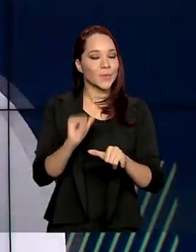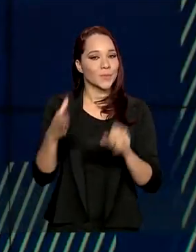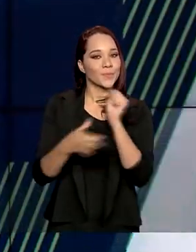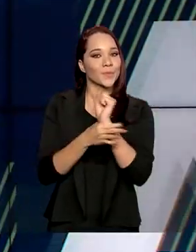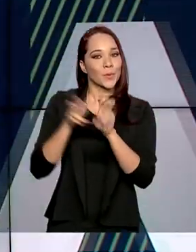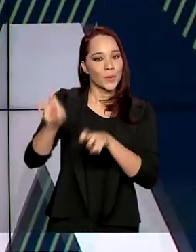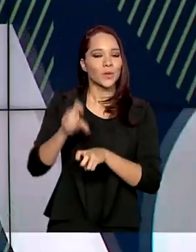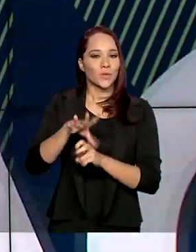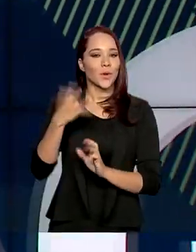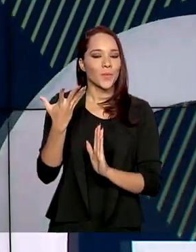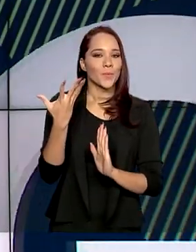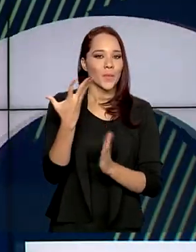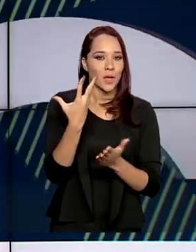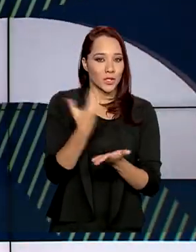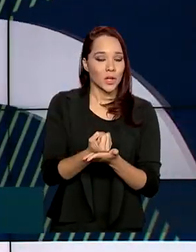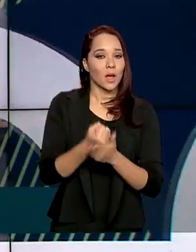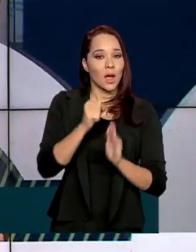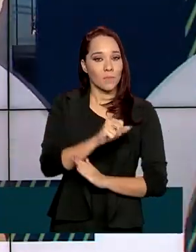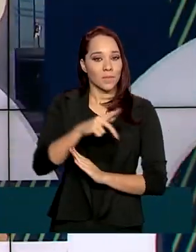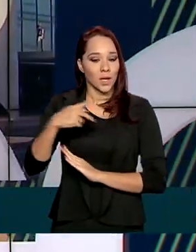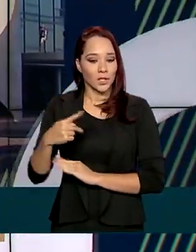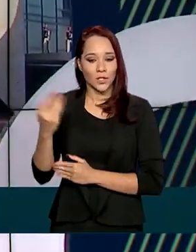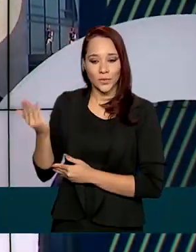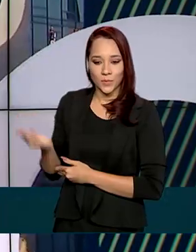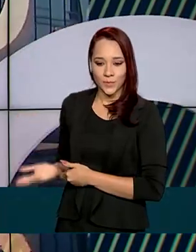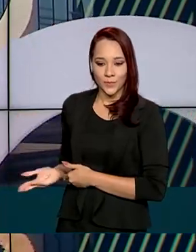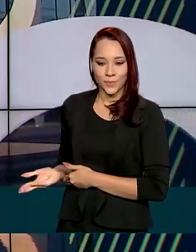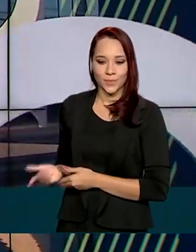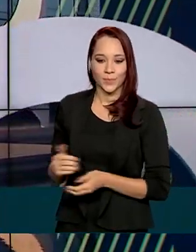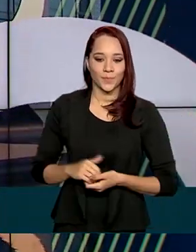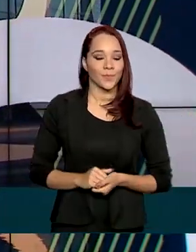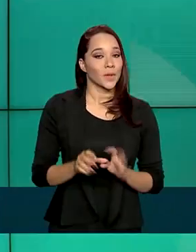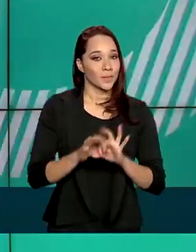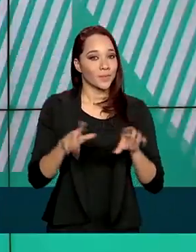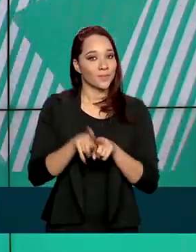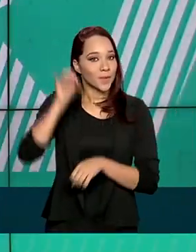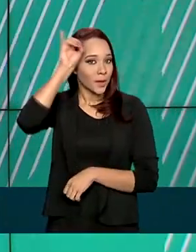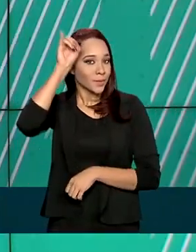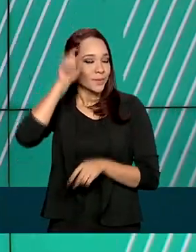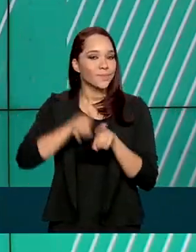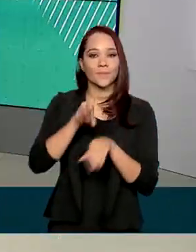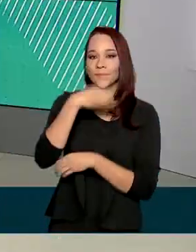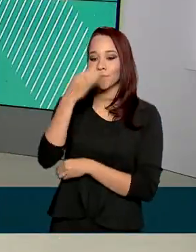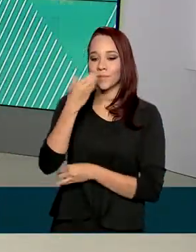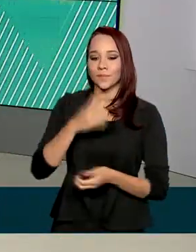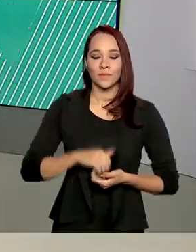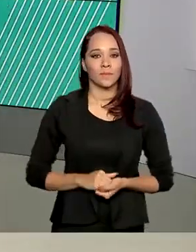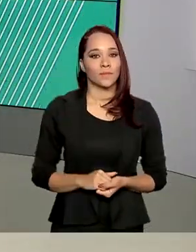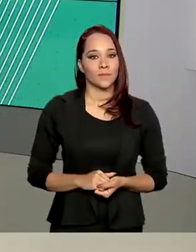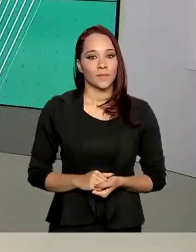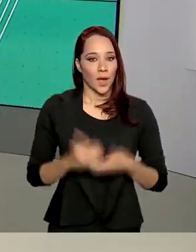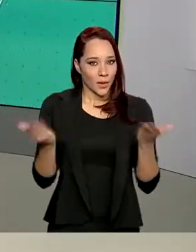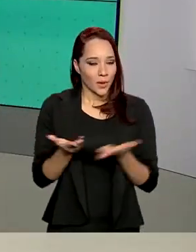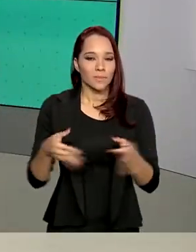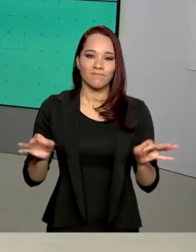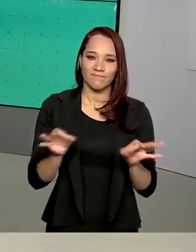só baixar o aplicativo. PSR, Programa Seguro Rural, disponível para Android e iOS. Essa